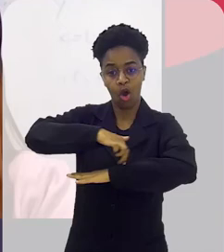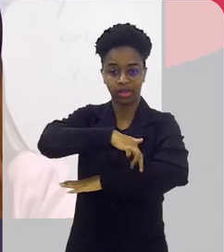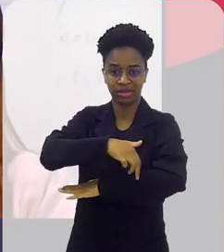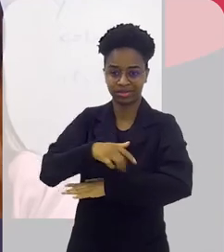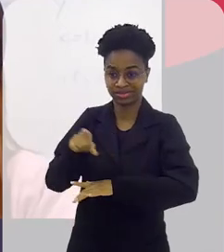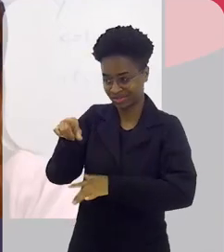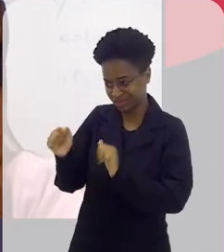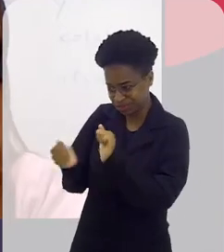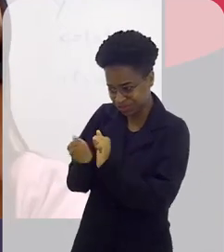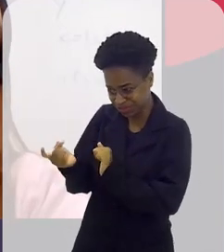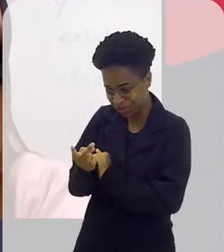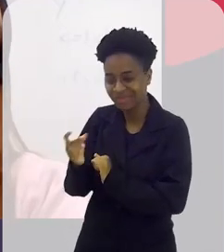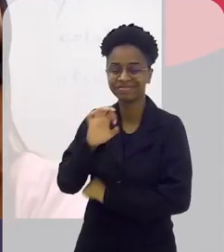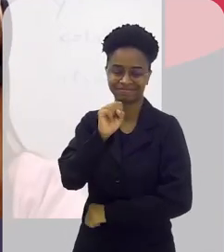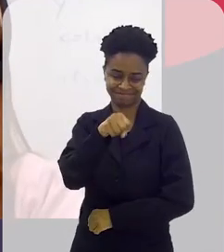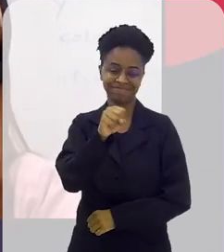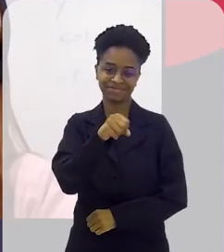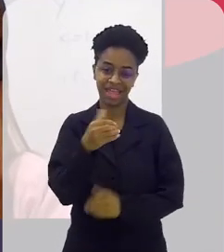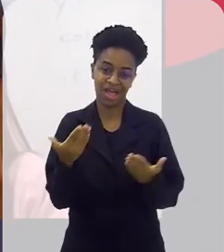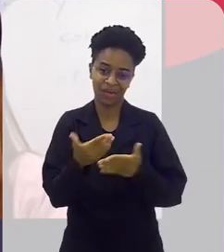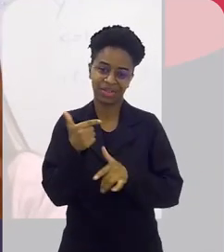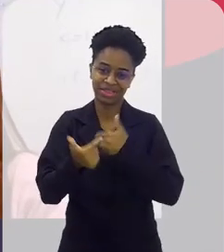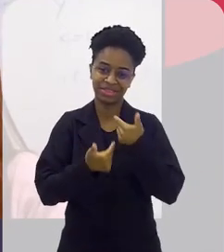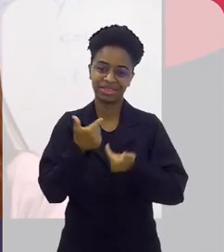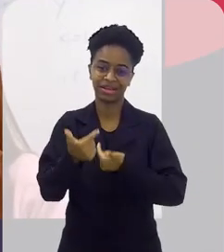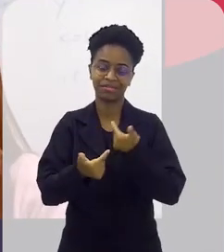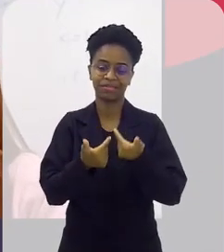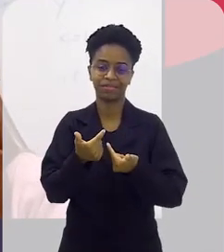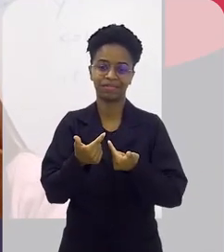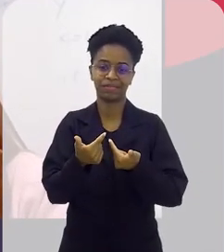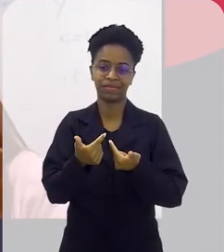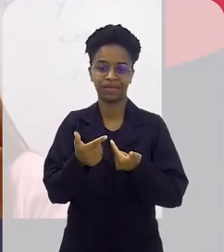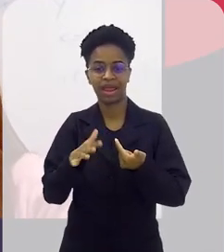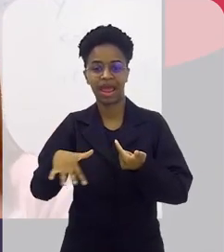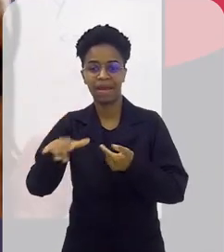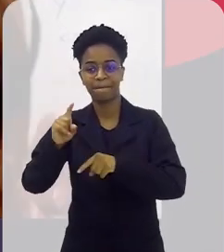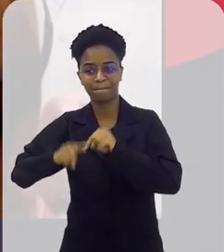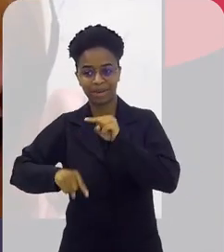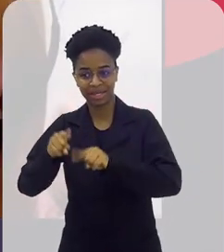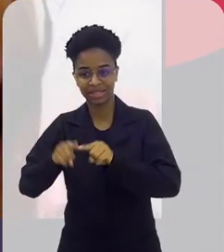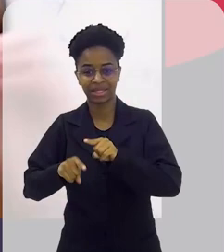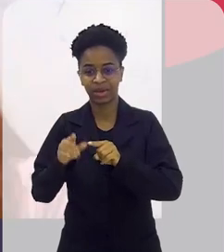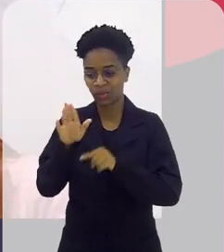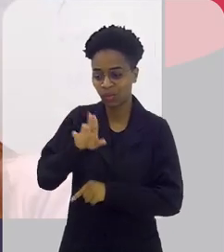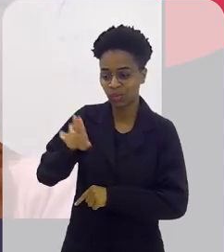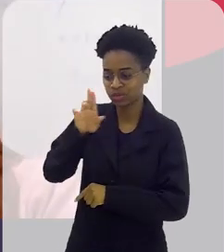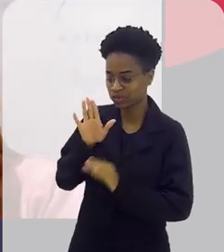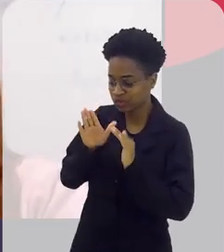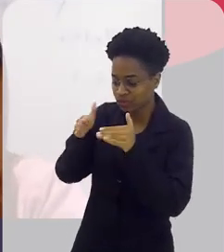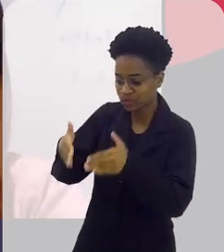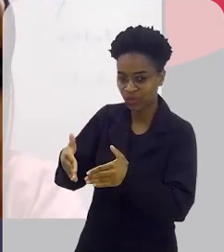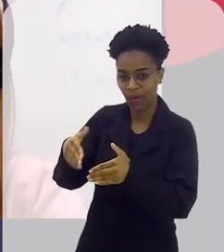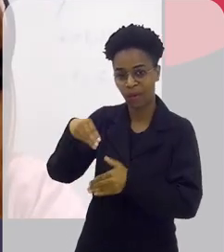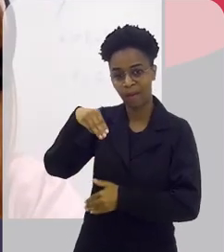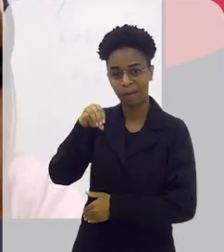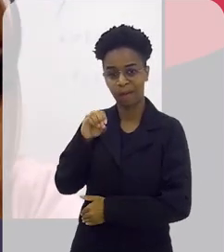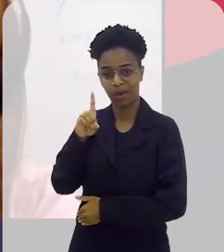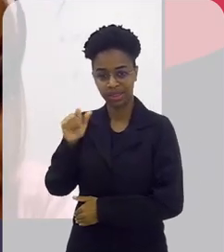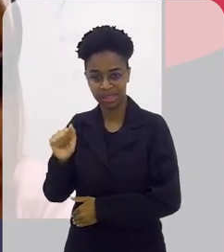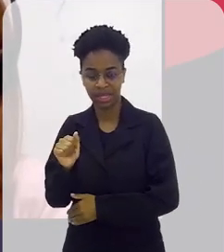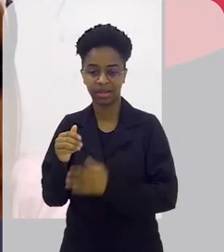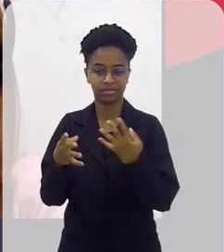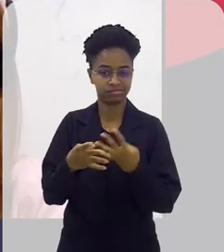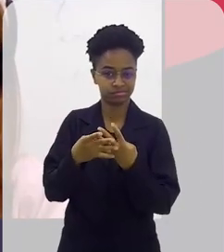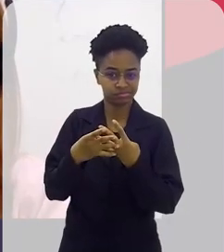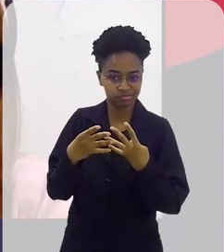juntou as duas coisas, né? Sim, eu juntei as duas coisas e agora eu trabalho com a parte de materiais aplicada nessa